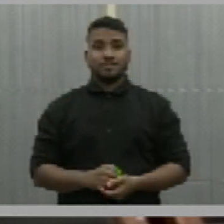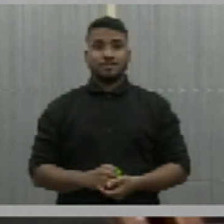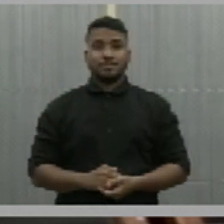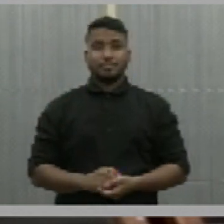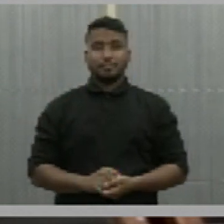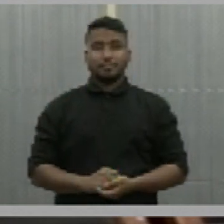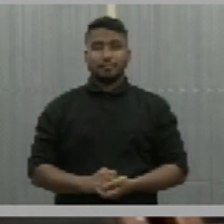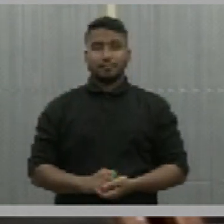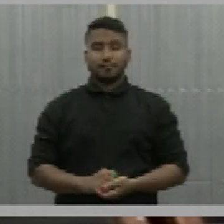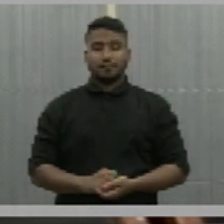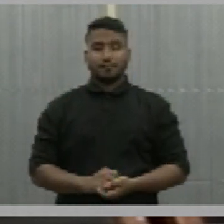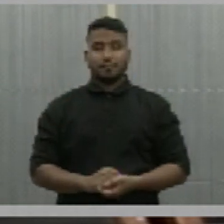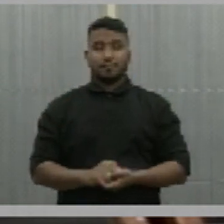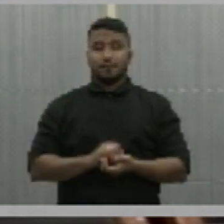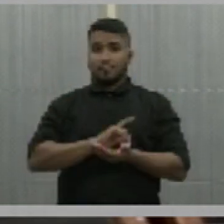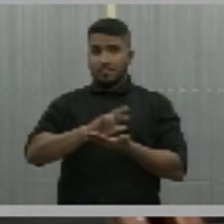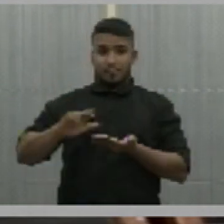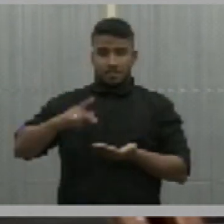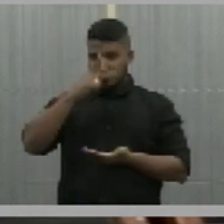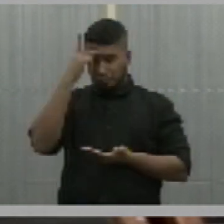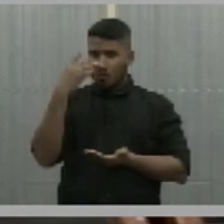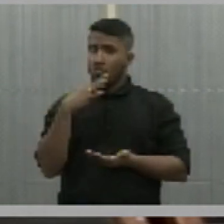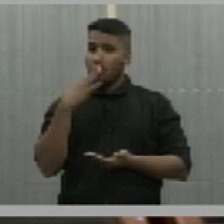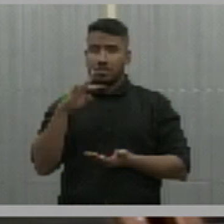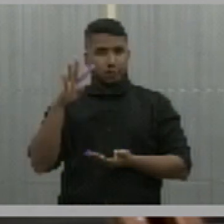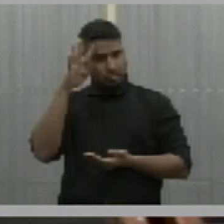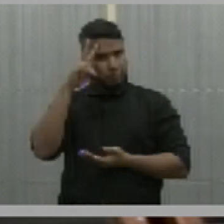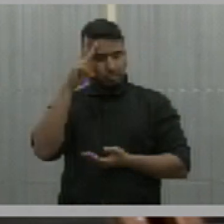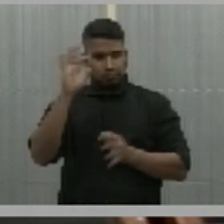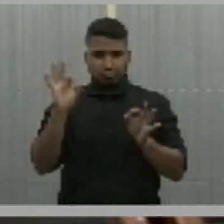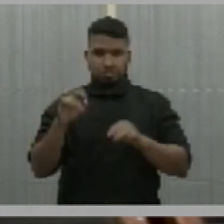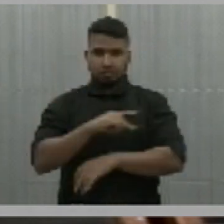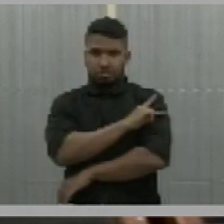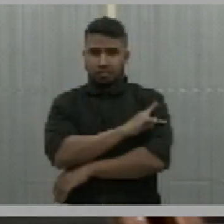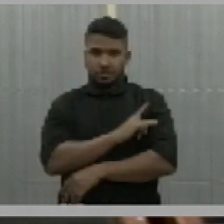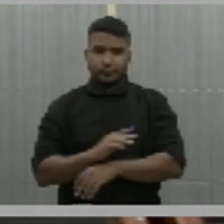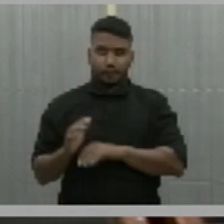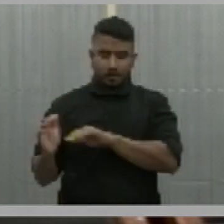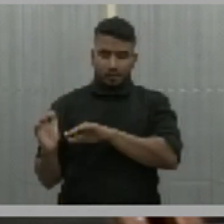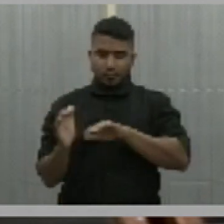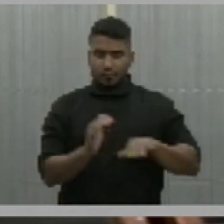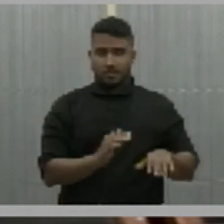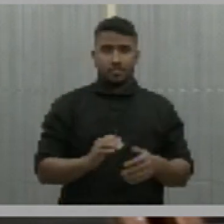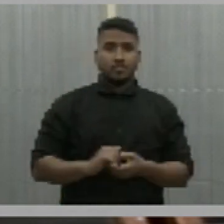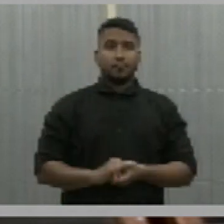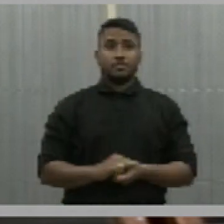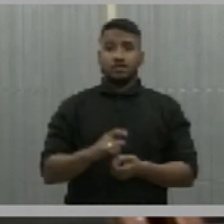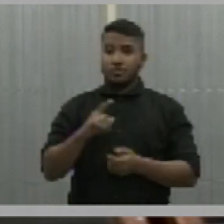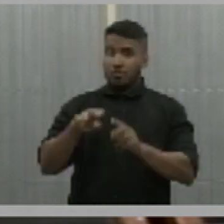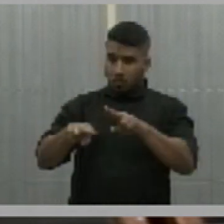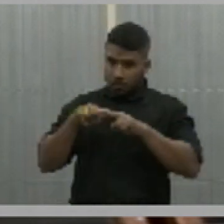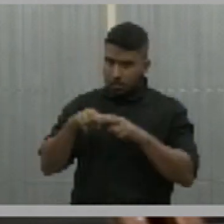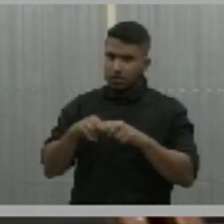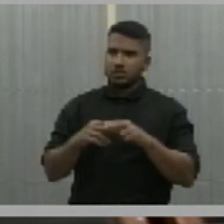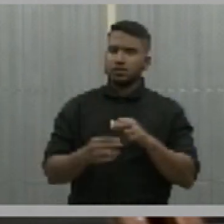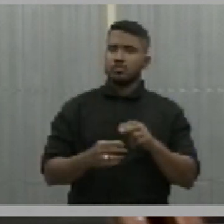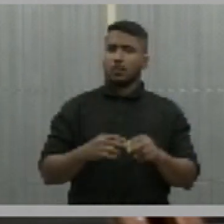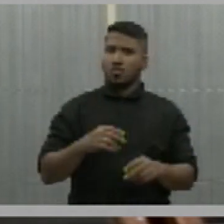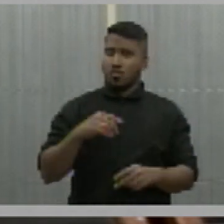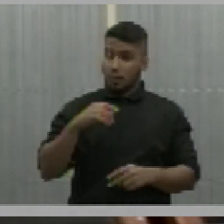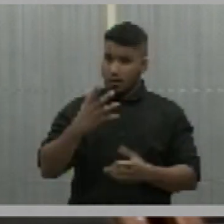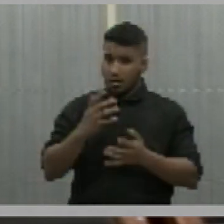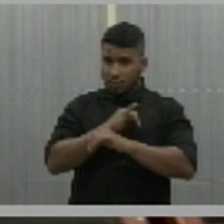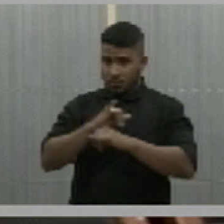E muita gente nem tinha conhecimento. E aí, e o trabalho desses documentários? O Piauí tem muita